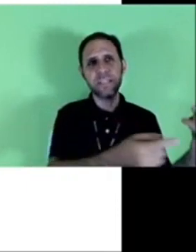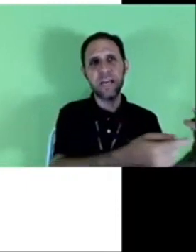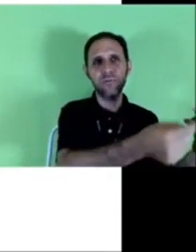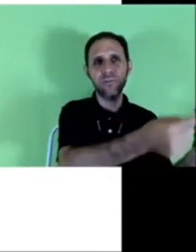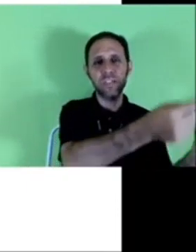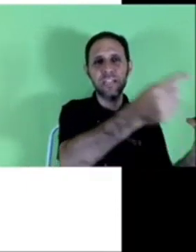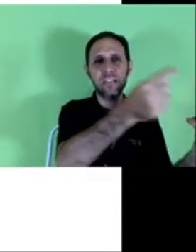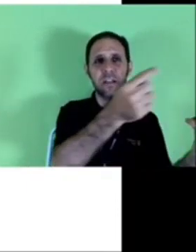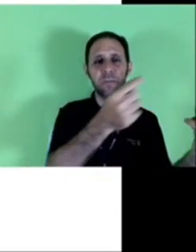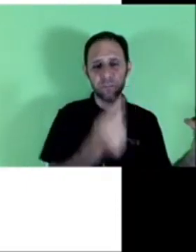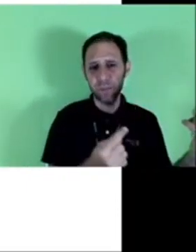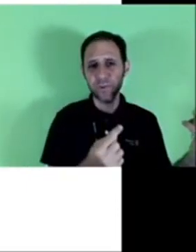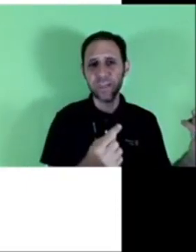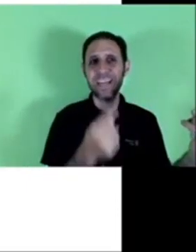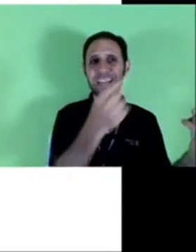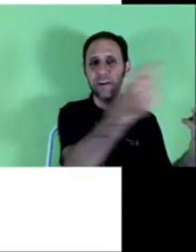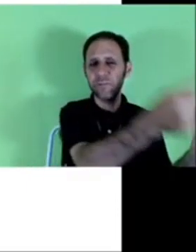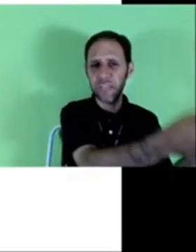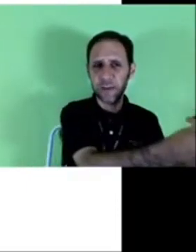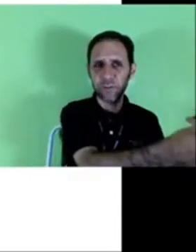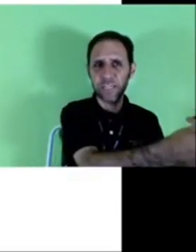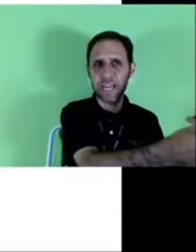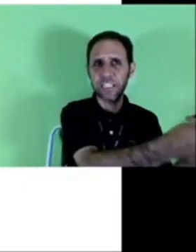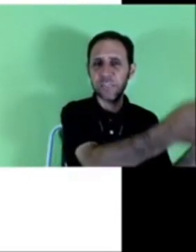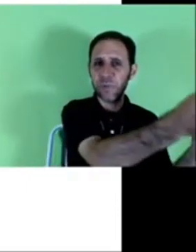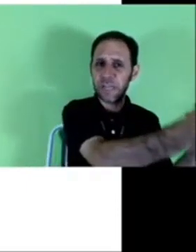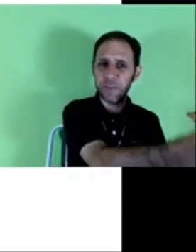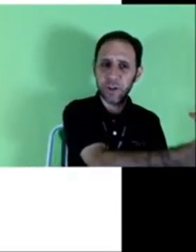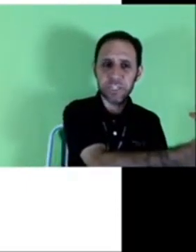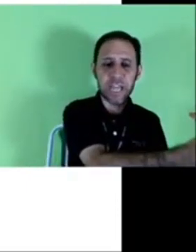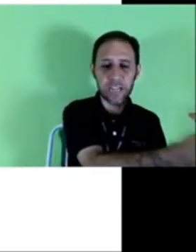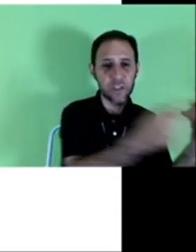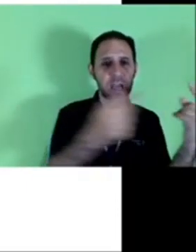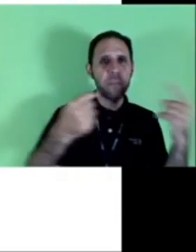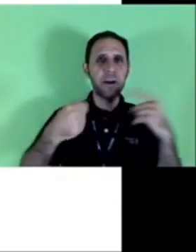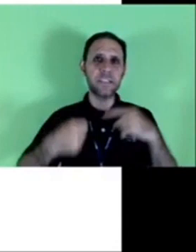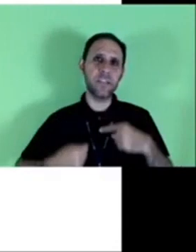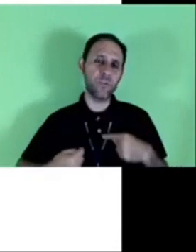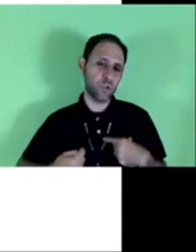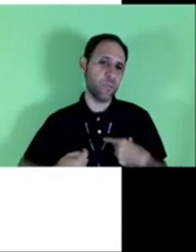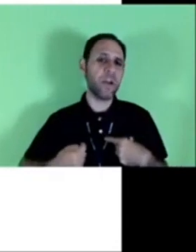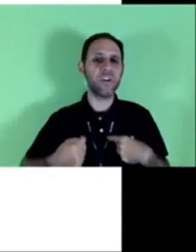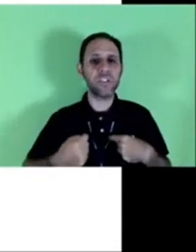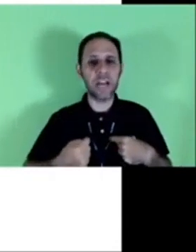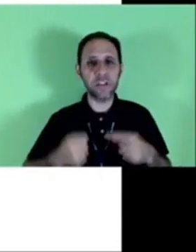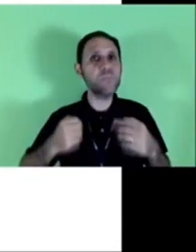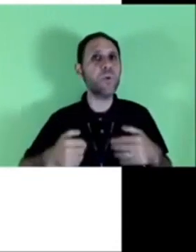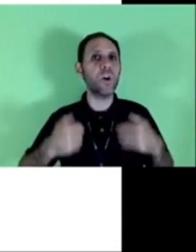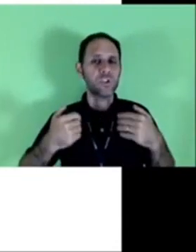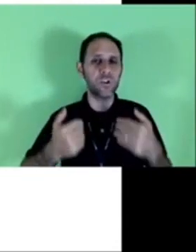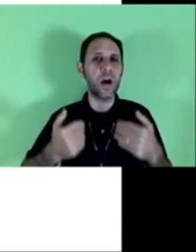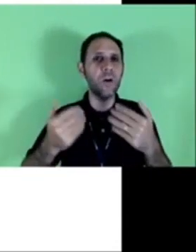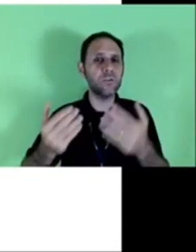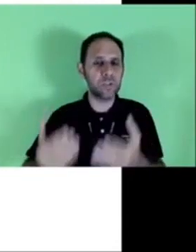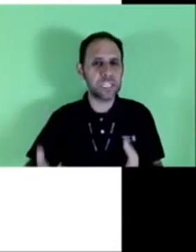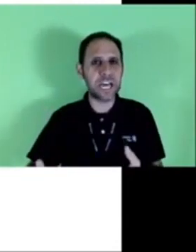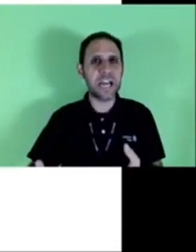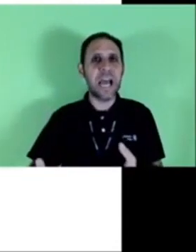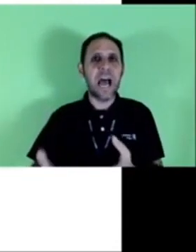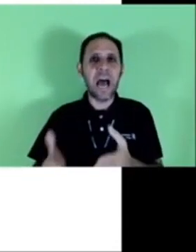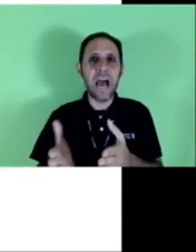passar a autoridade dele para mim, porque ele não tem autoridade ainda, porque ele é menor de idade. Mas eu que sou maior de idade, eu posso